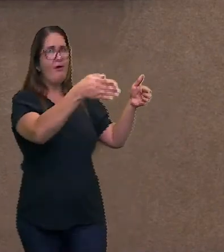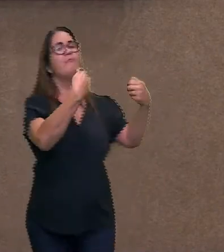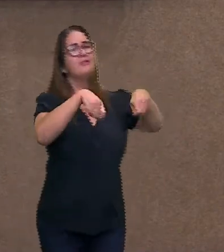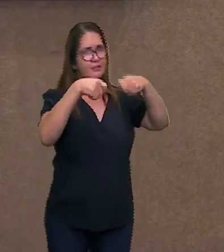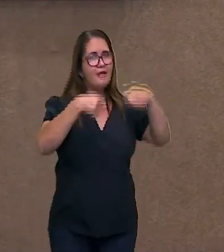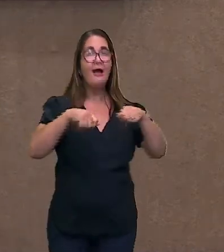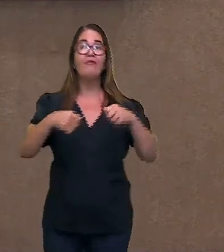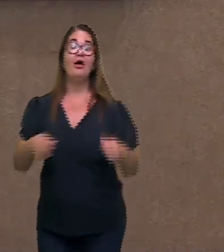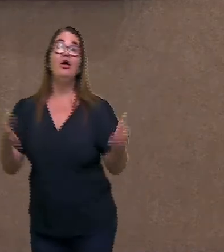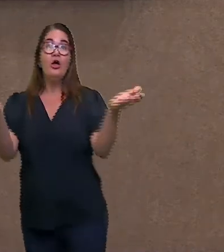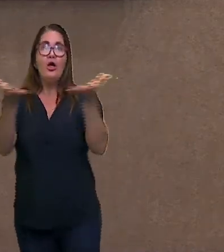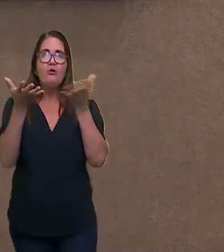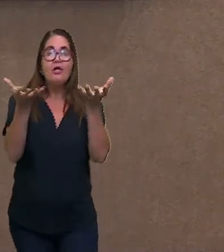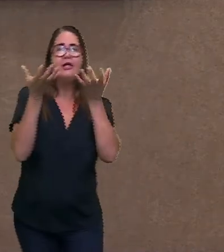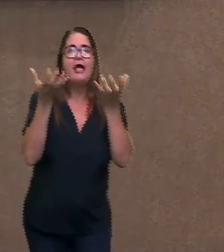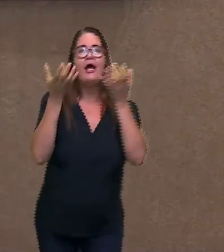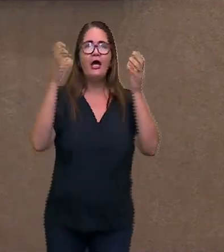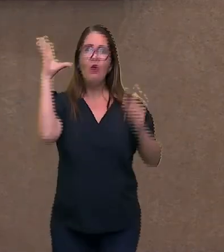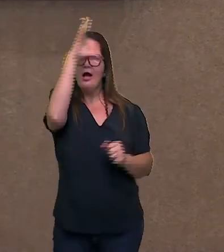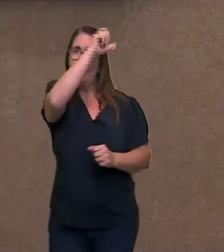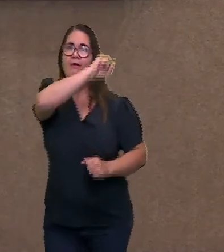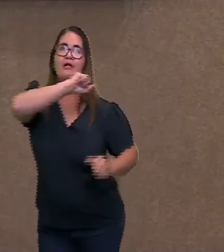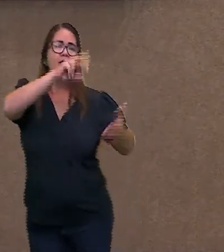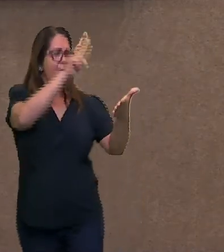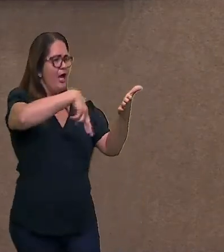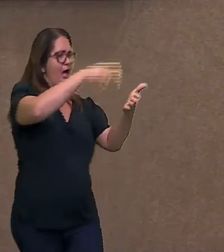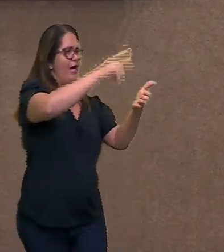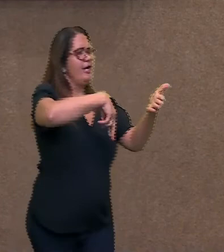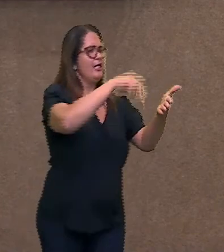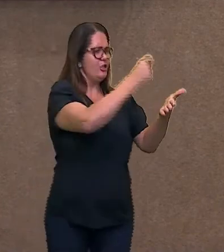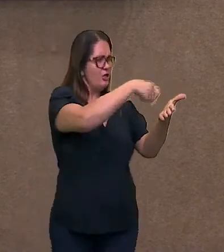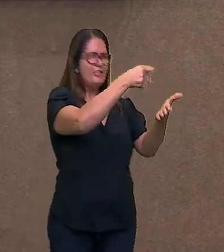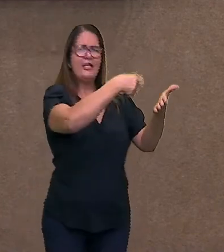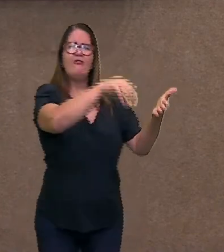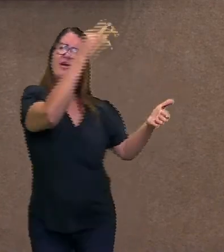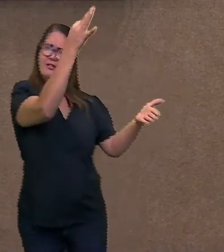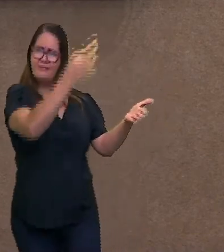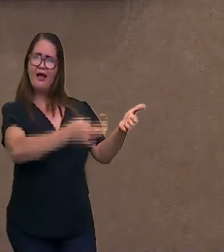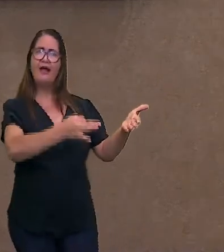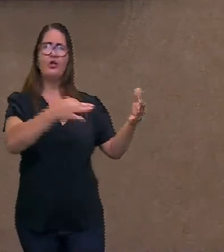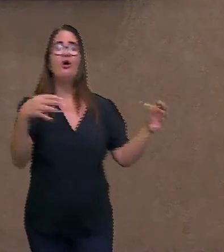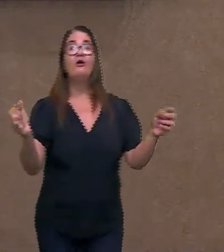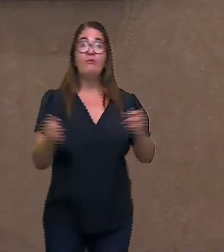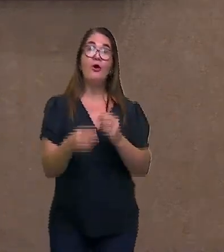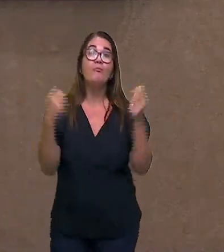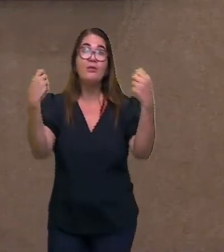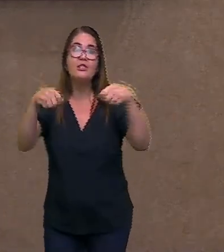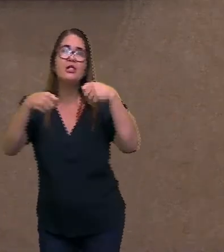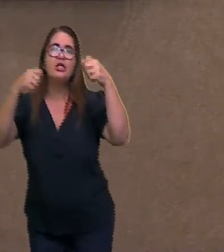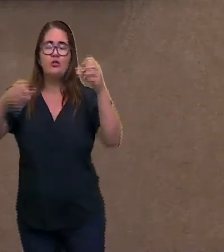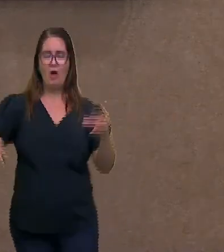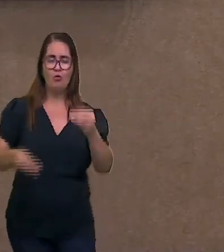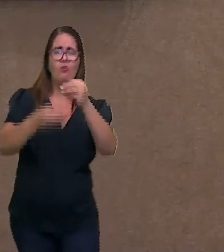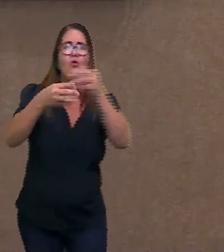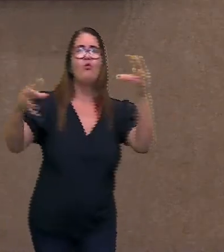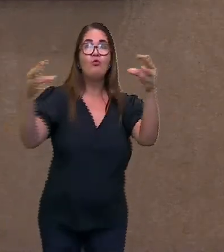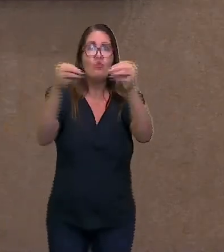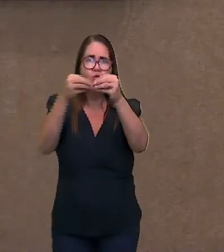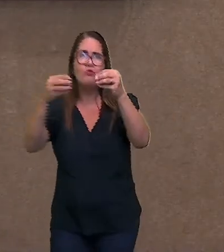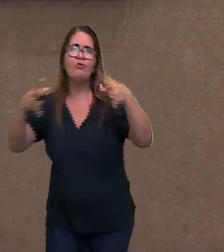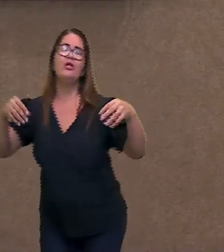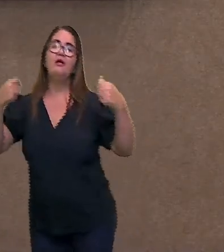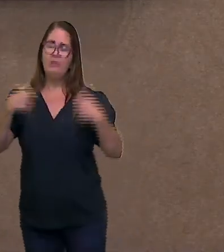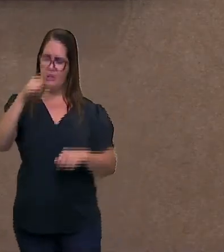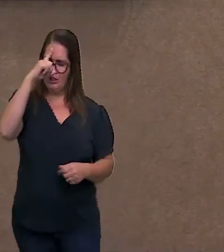aprender coordenadas pra usar na redação Só sei que o portanto é pra fazer uma conclusão Menino, toma a